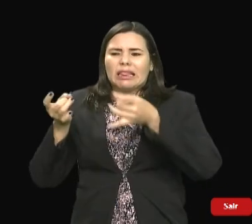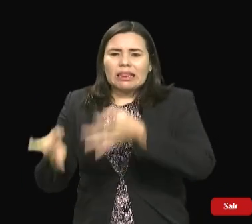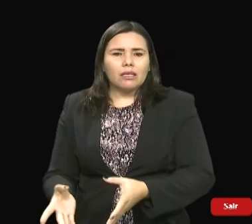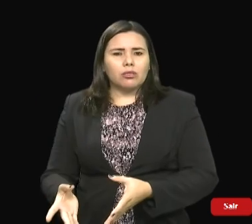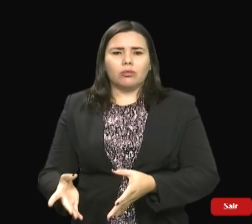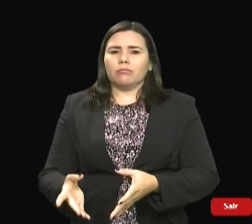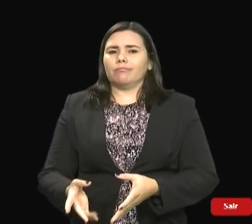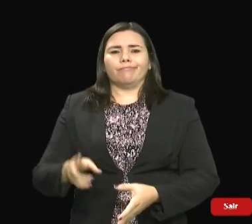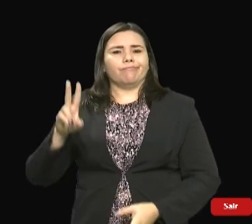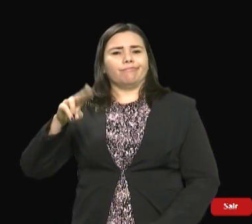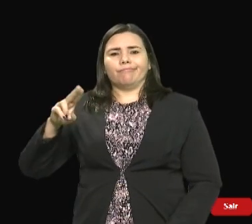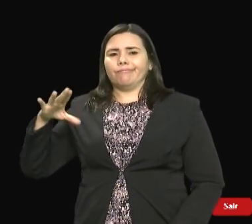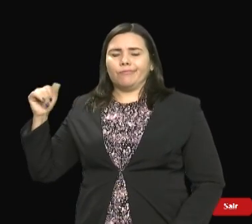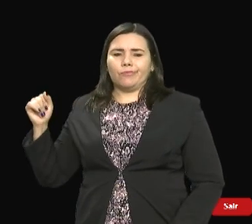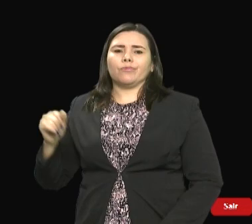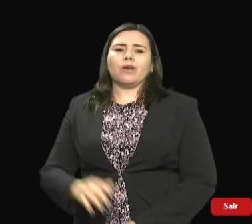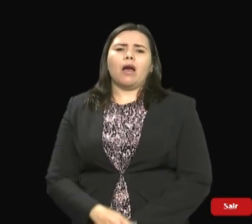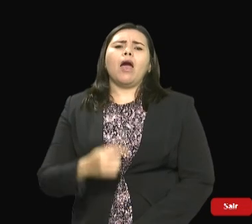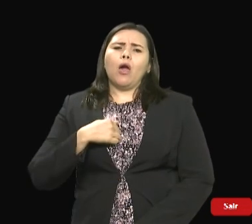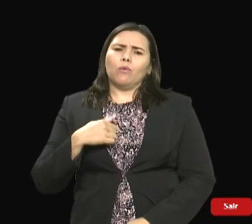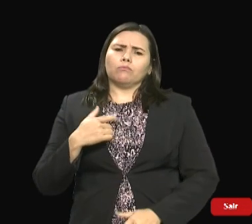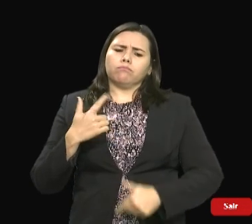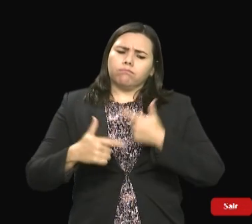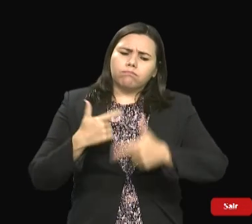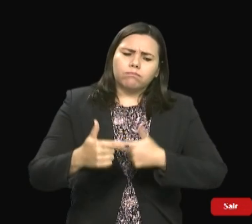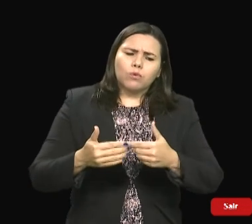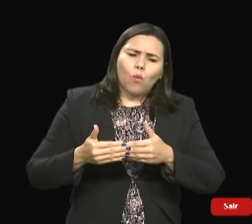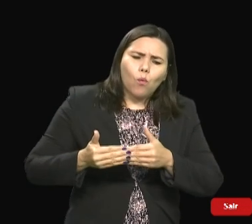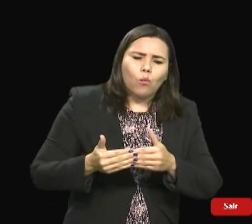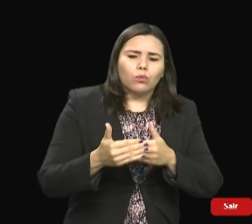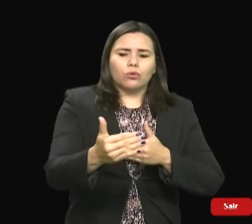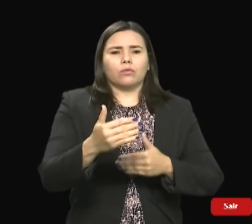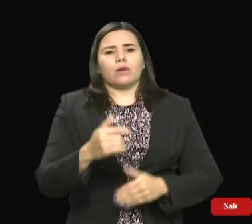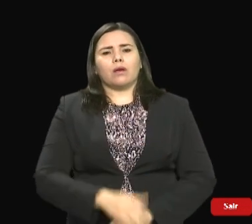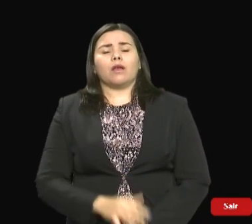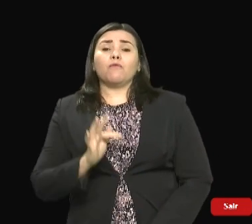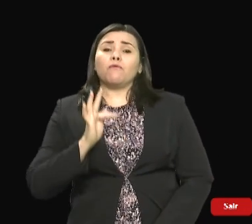nós vamos ter sucesso nessa gestão. Eu tenho certeza absoluta disso. Muito obrigado.